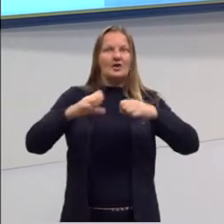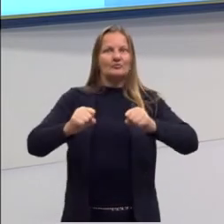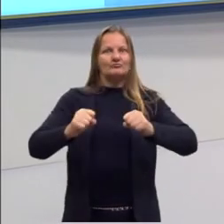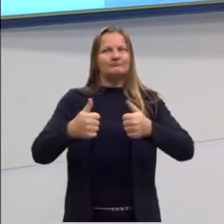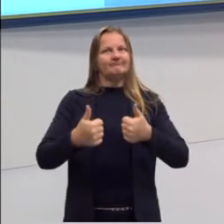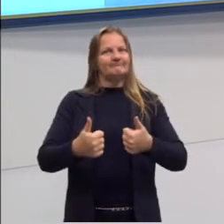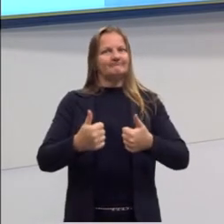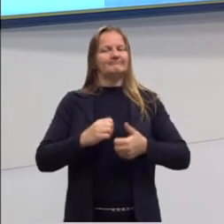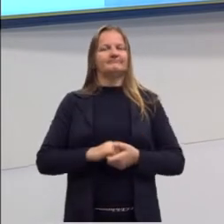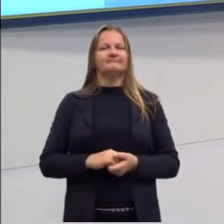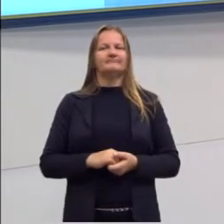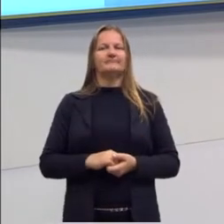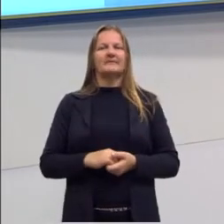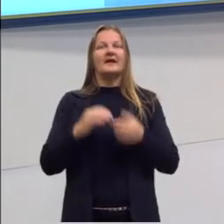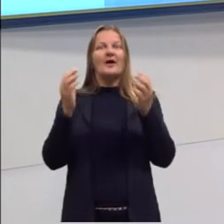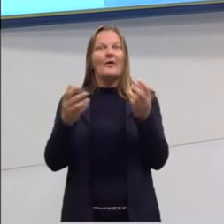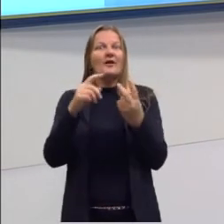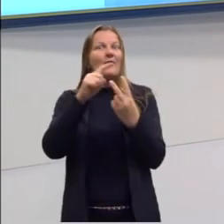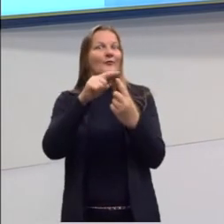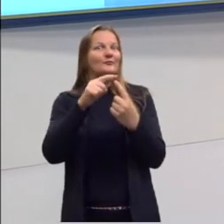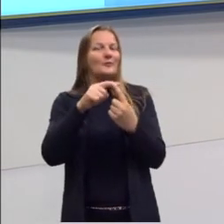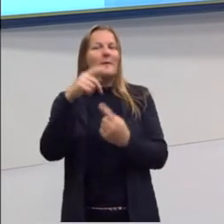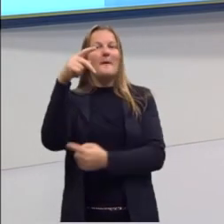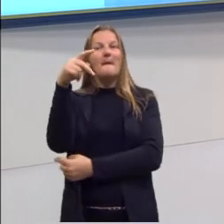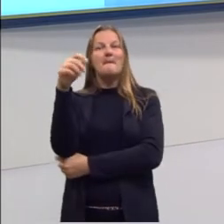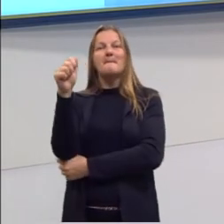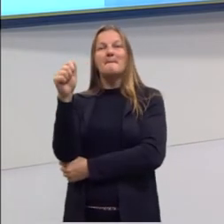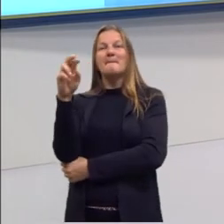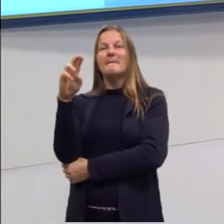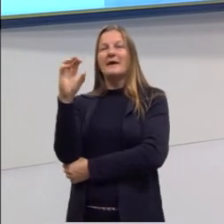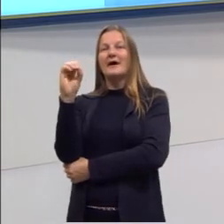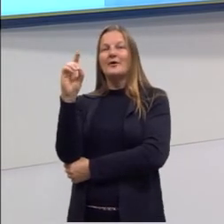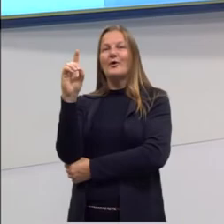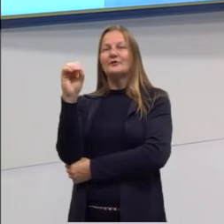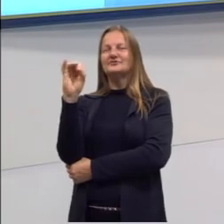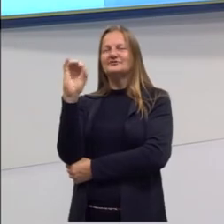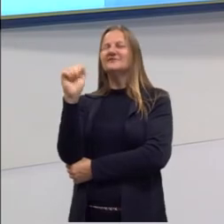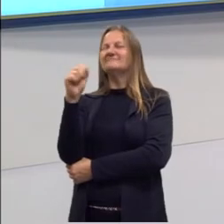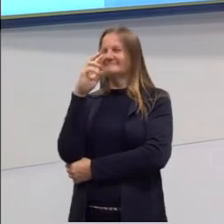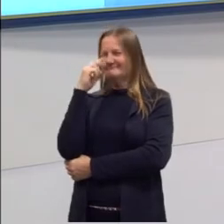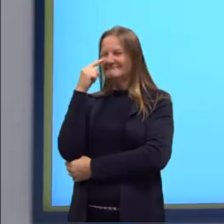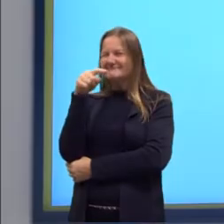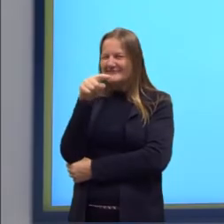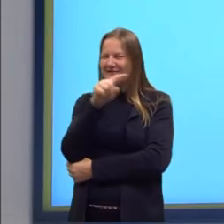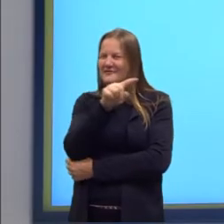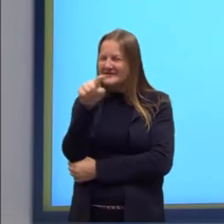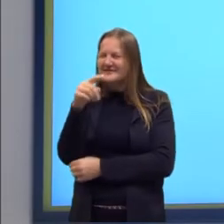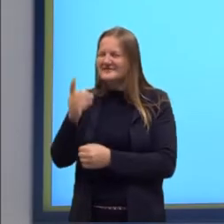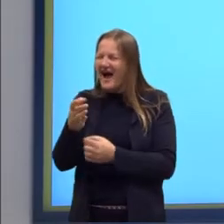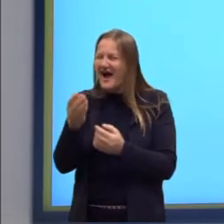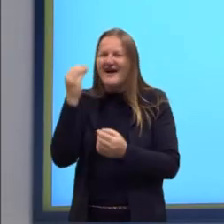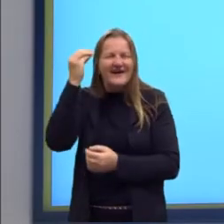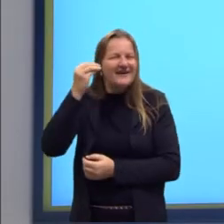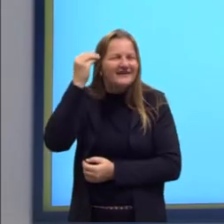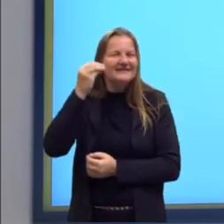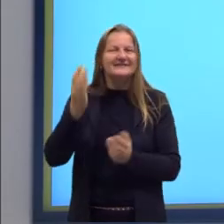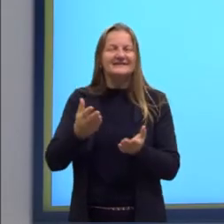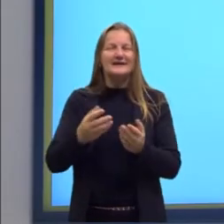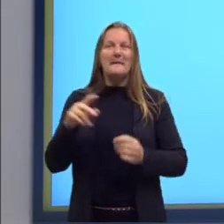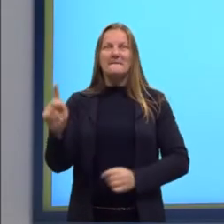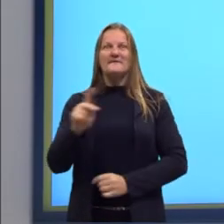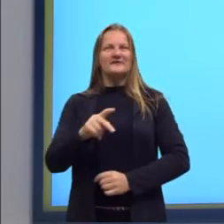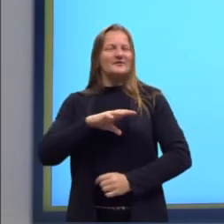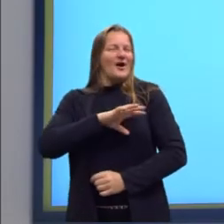E a paródia. Eu duvido que vocês não tiveram que fazer nenhuma paródia na escola. Professora